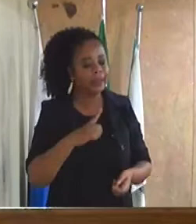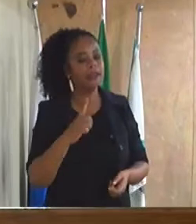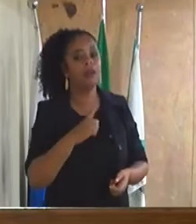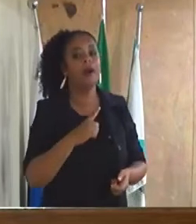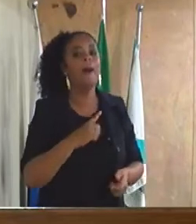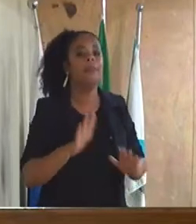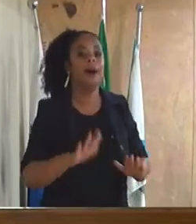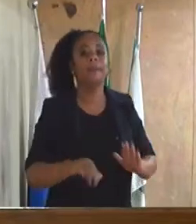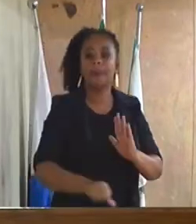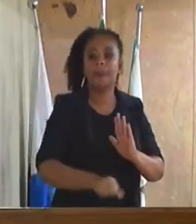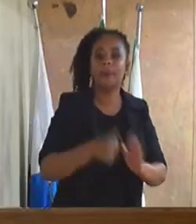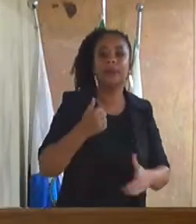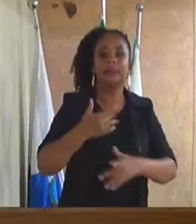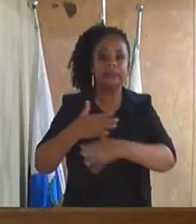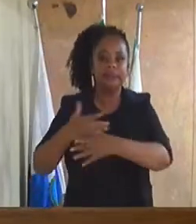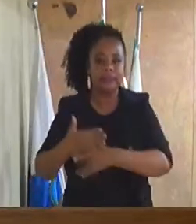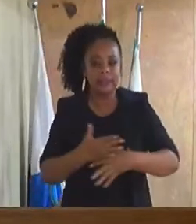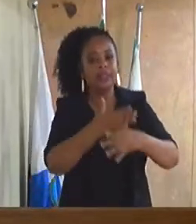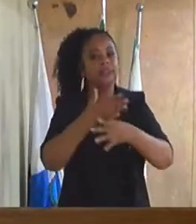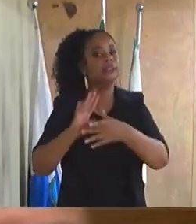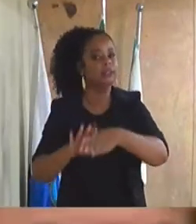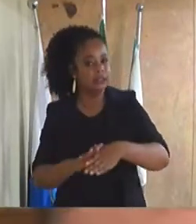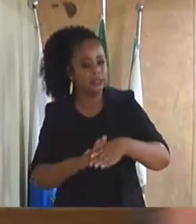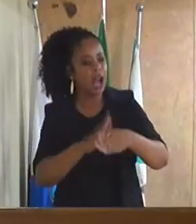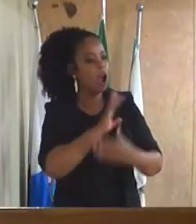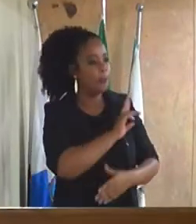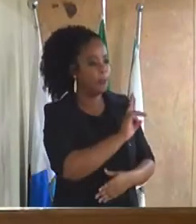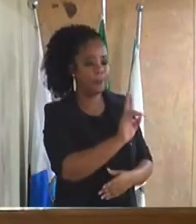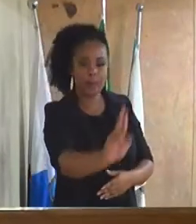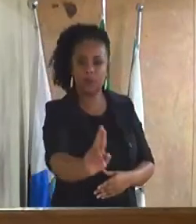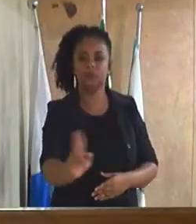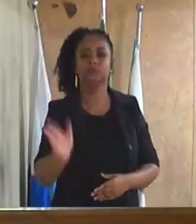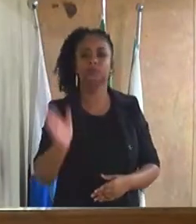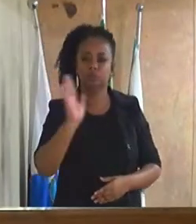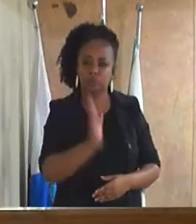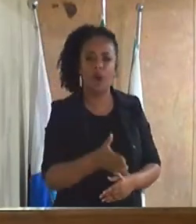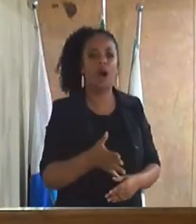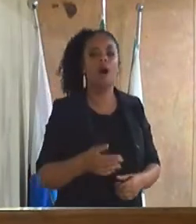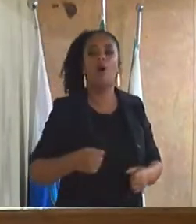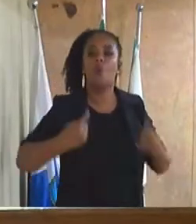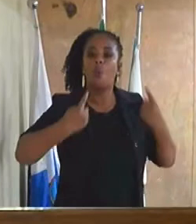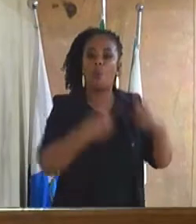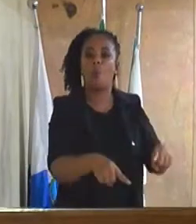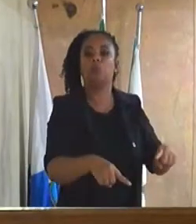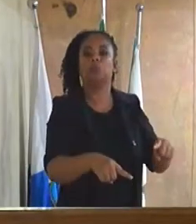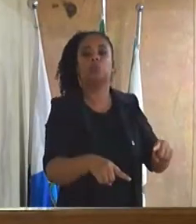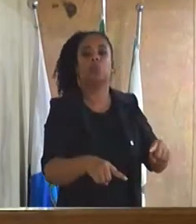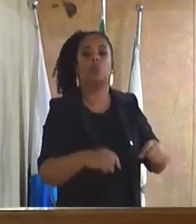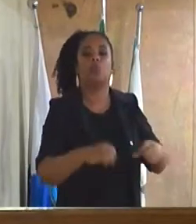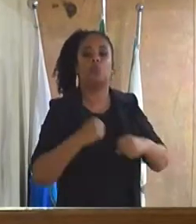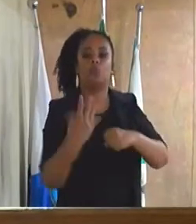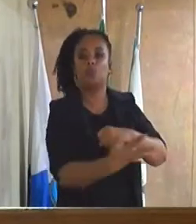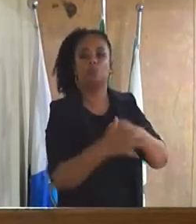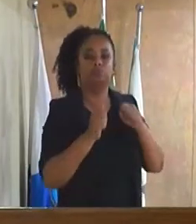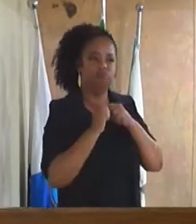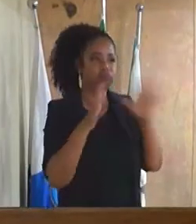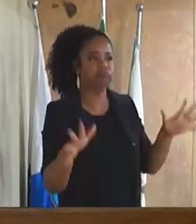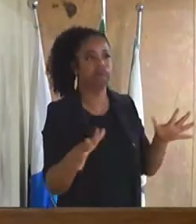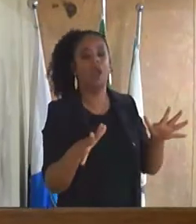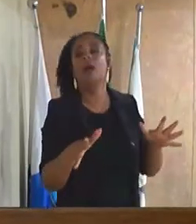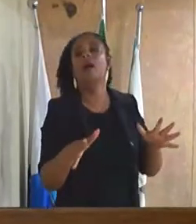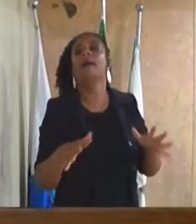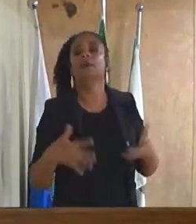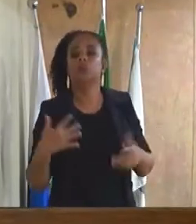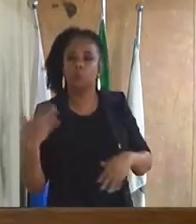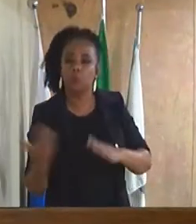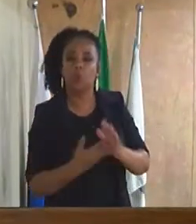cidade a dar uma resposta imediata ao combate ao coronavírus, todas as unidades equipadas, preparadas